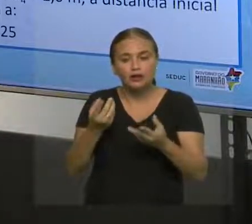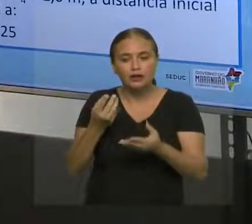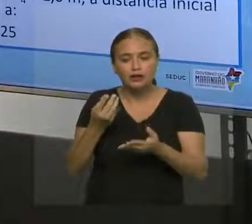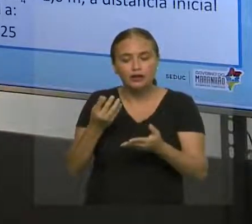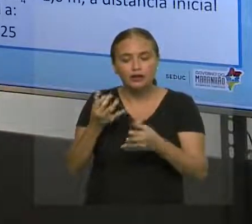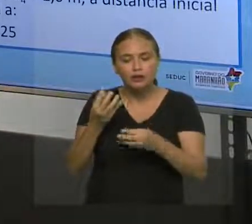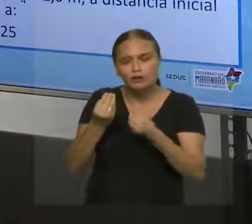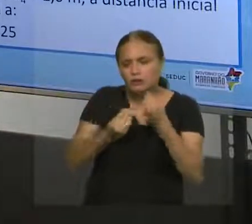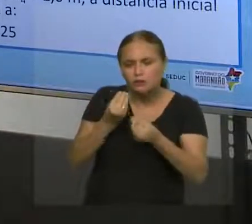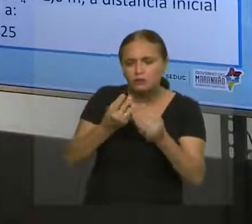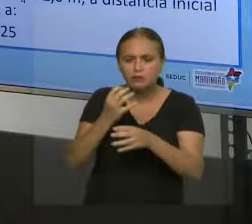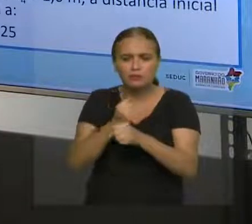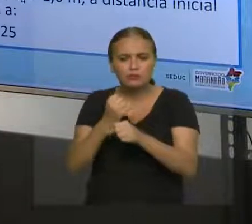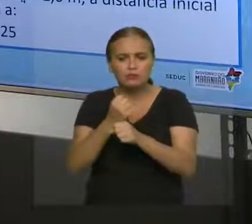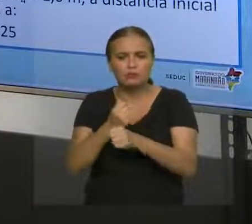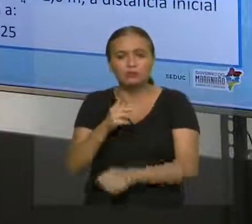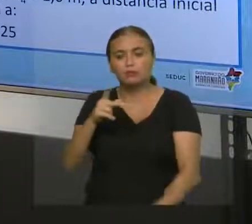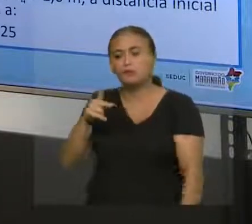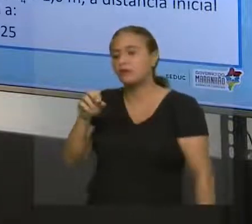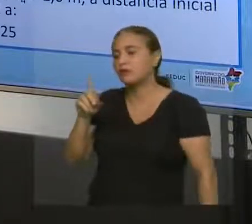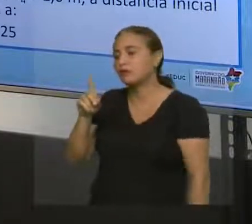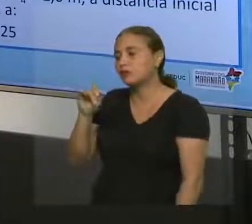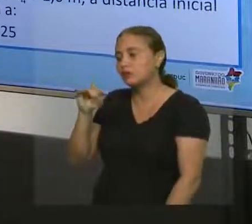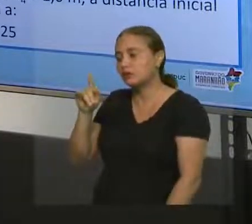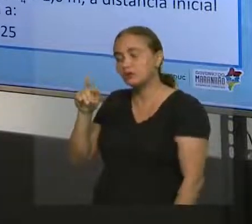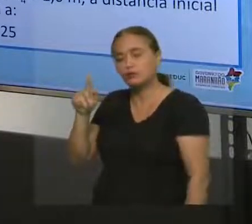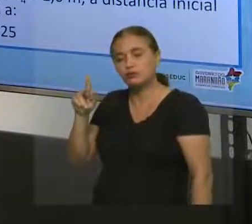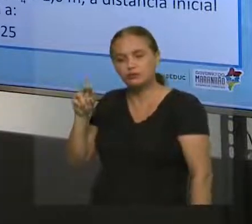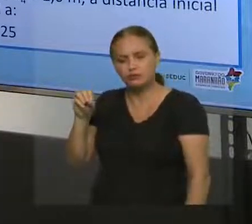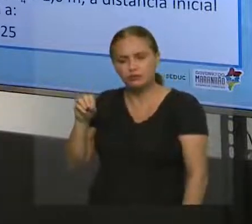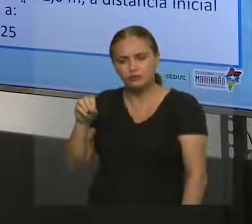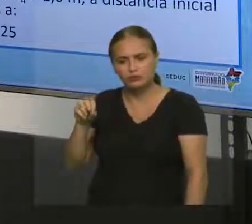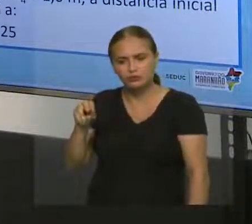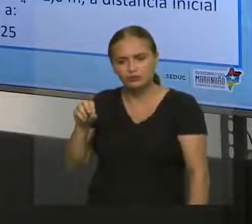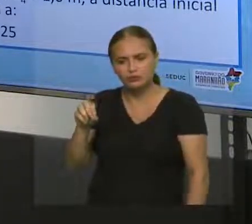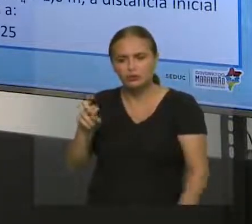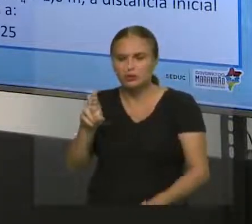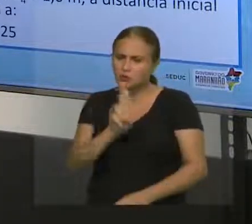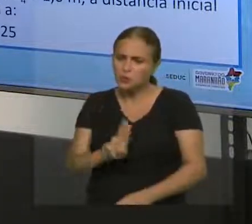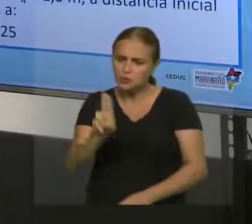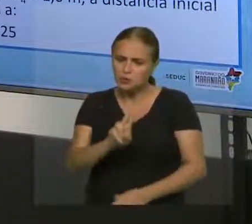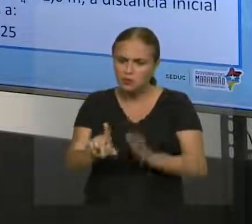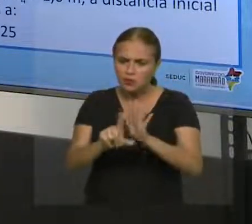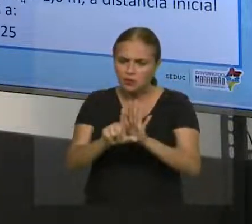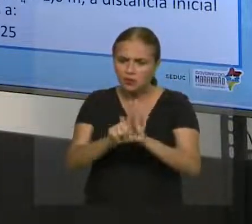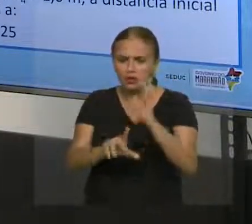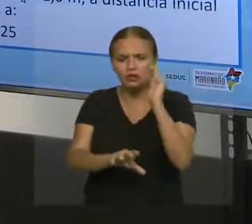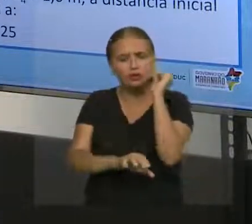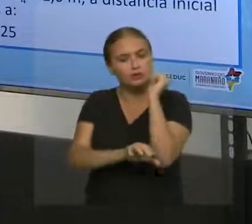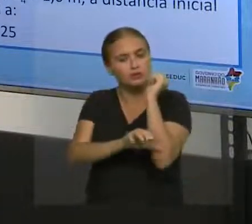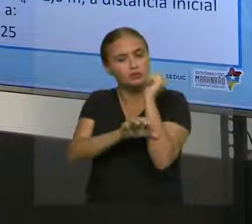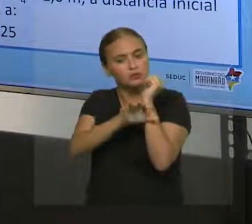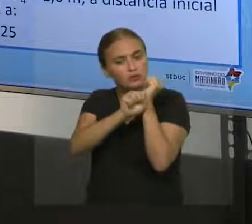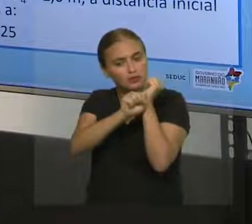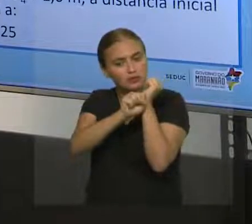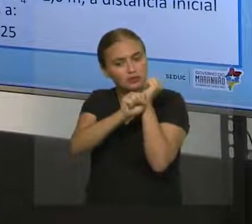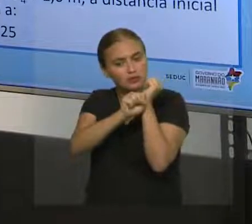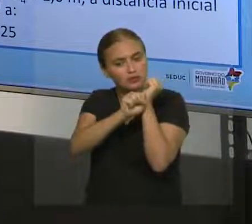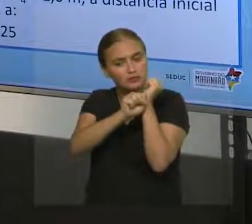Aí tu vai dizer assim, professor, aí no caso eu iria aplicar a regra do polígono, eu posso aplicar aquela lei dos cossenos lá? Pode, por quê? Porque você